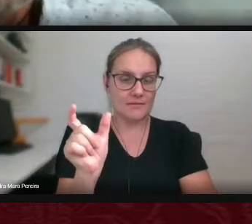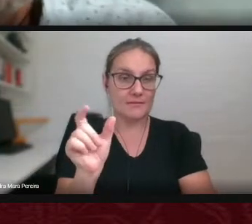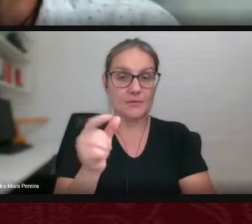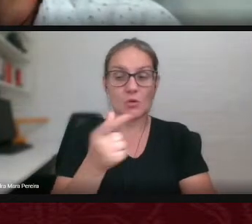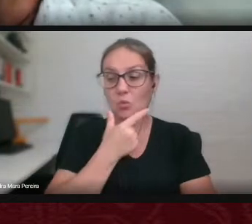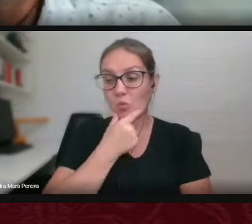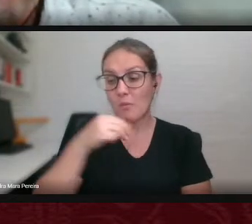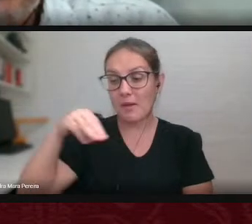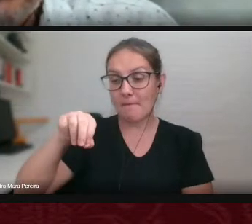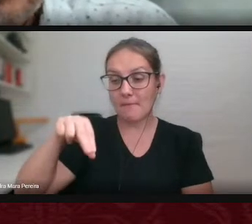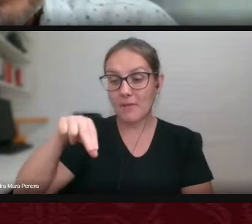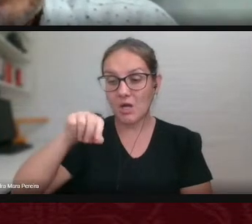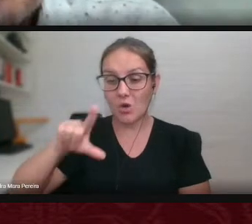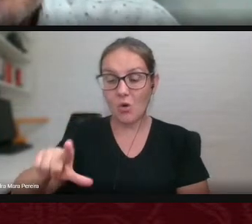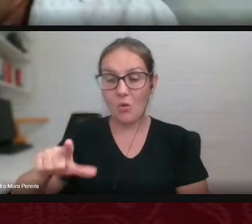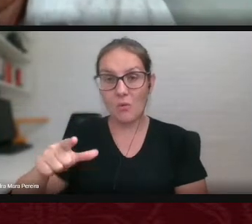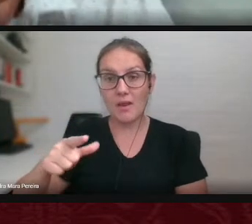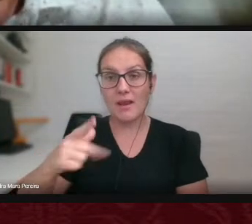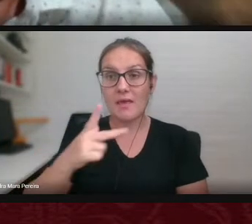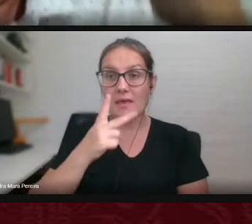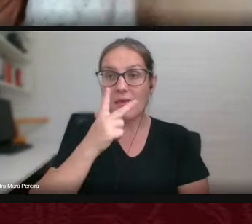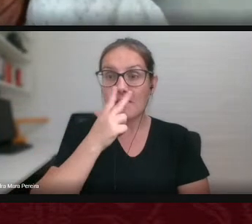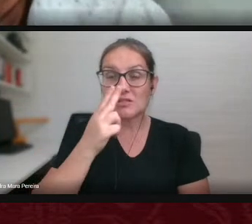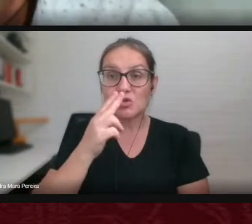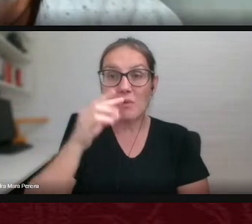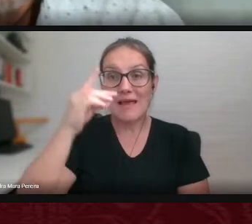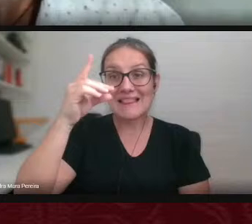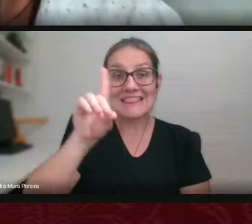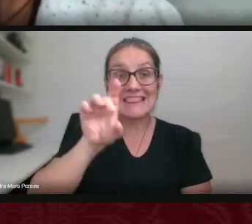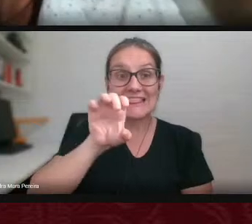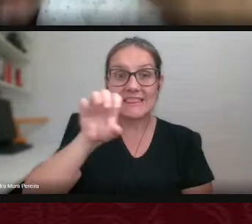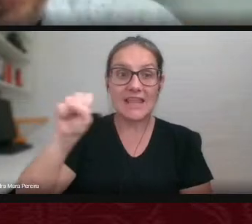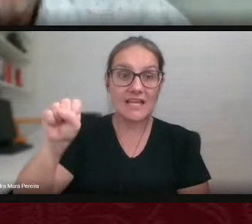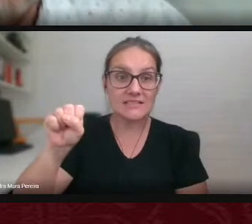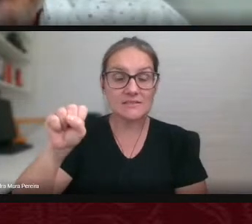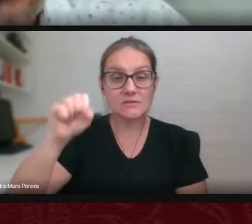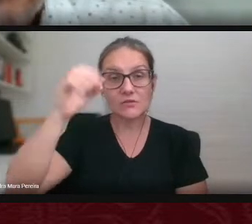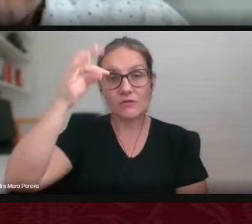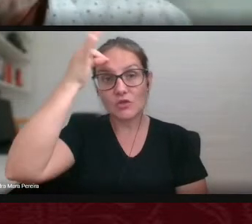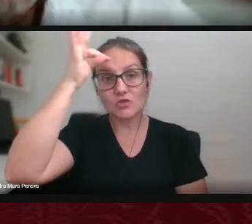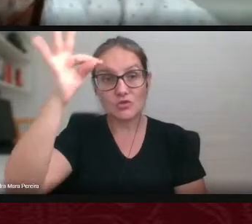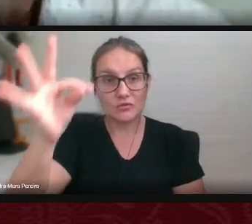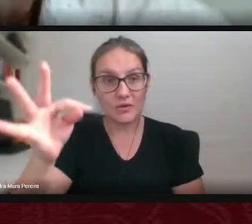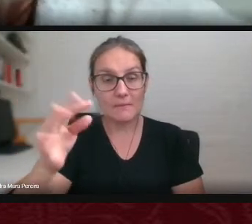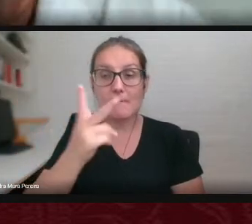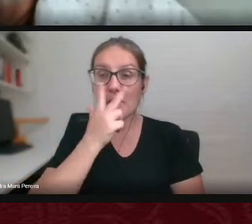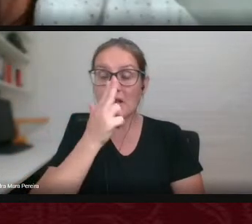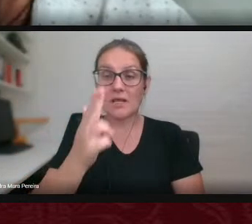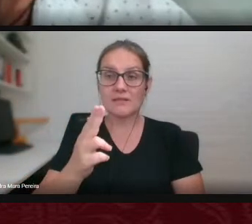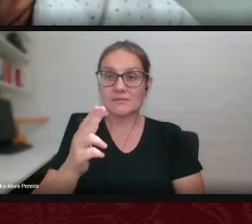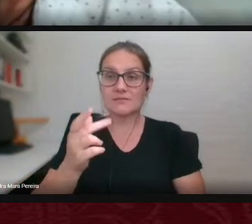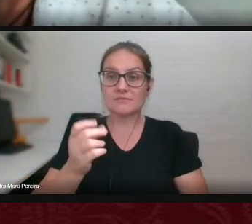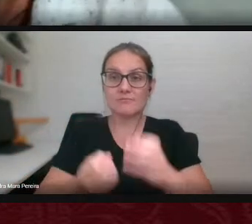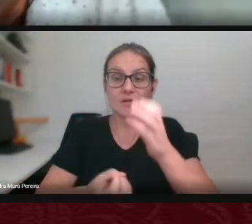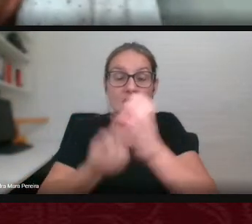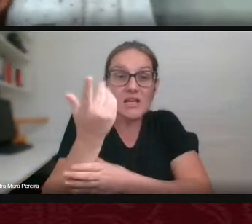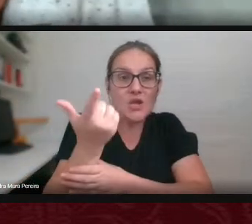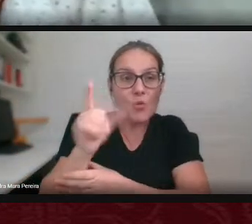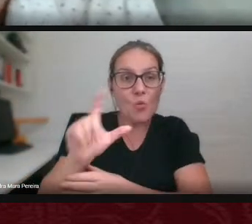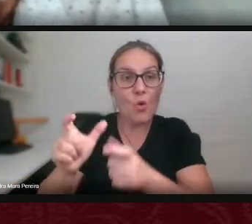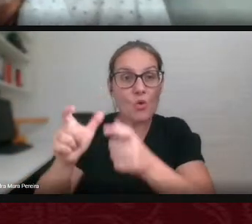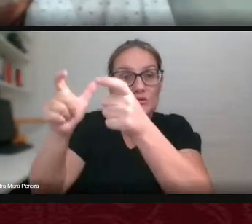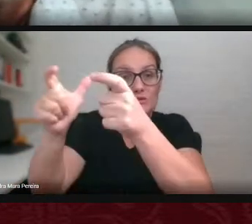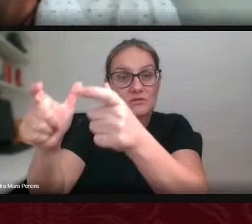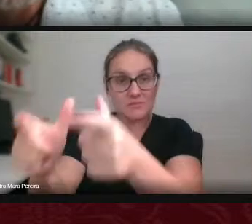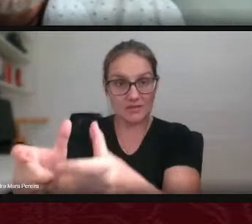produz uma desfilosofia e dá pra dizer que ele produz um desespaço um contraespaço do ponto de vista